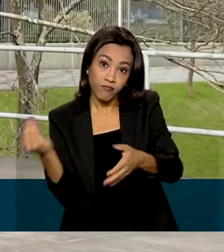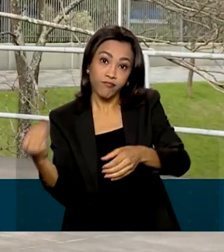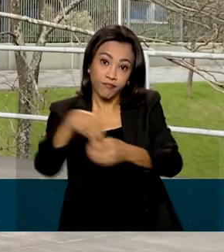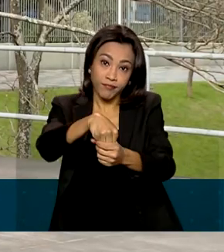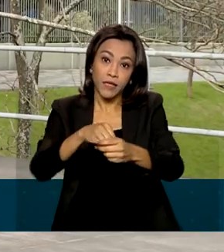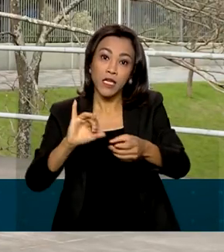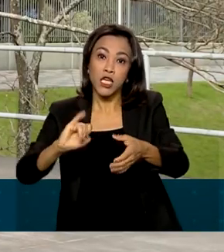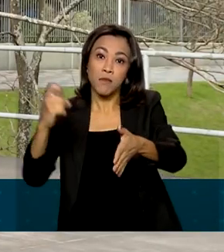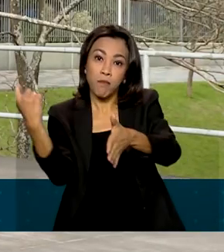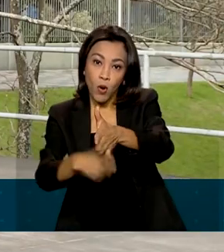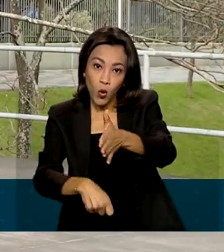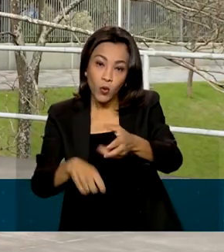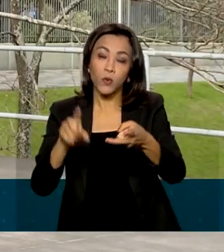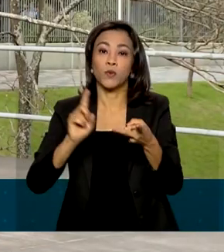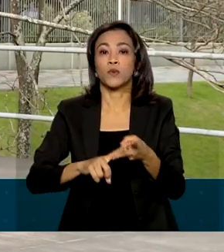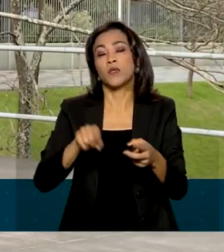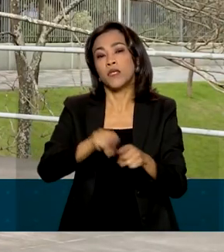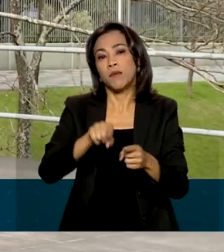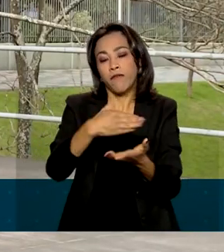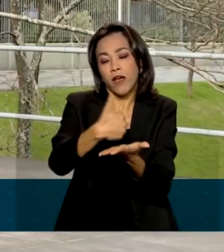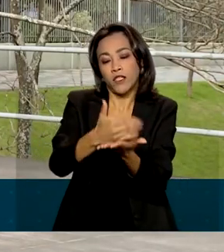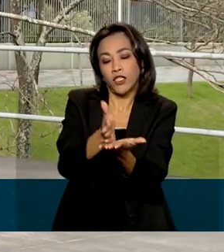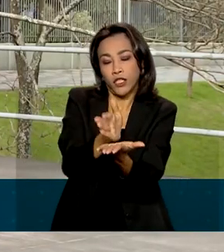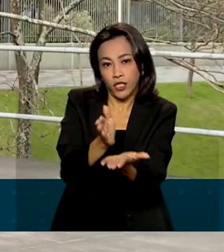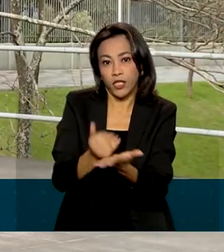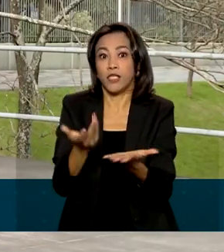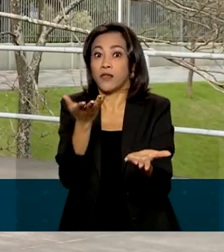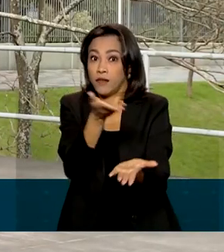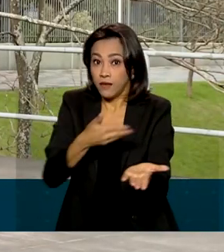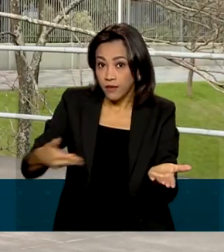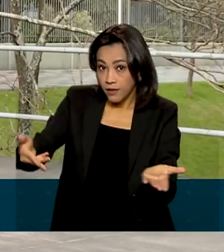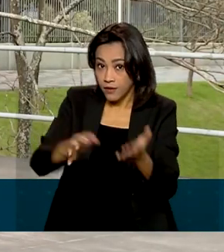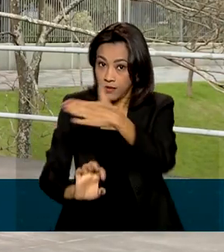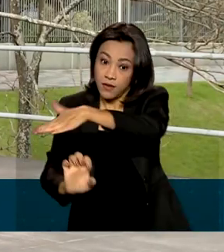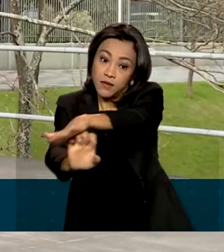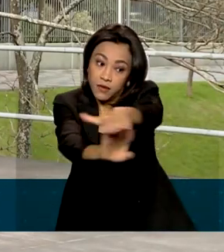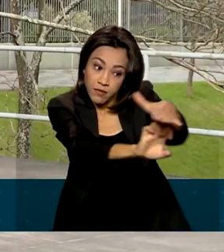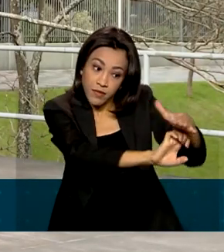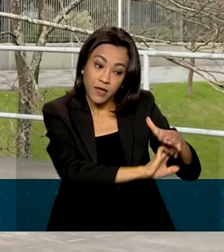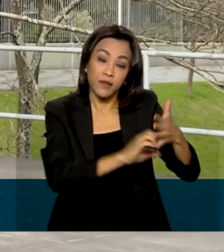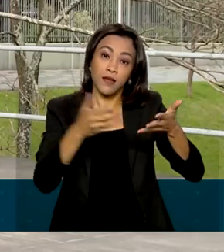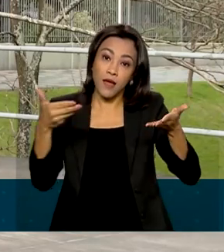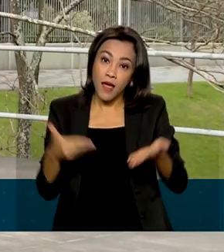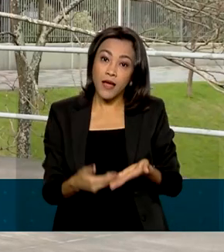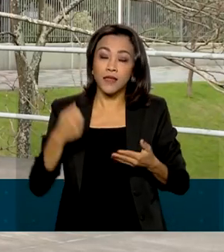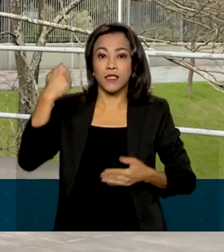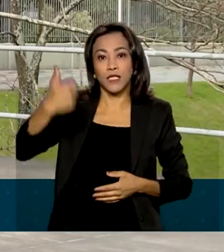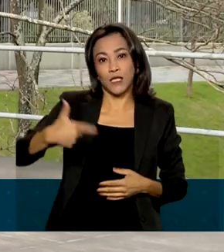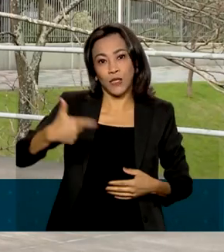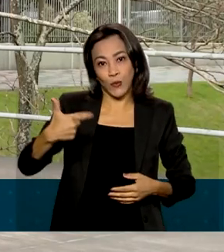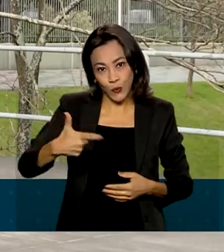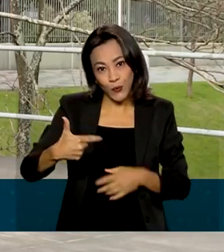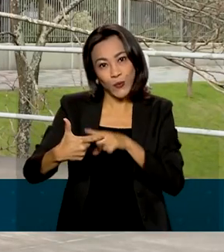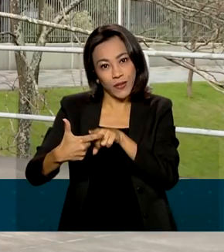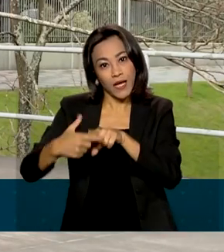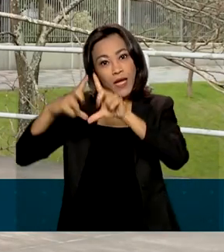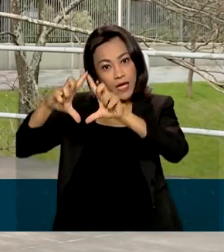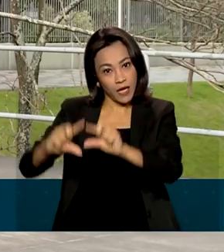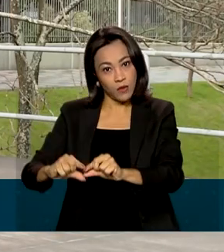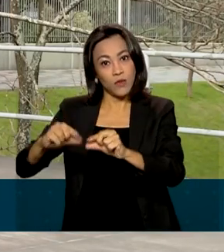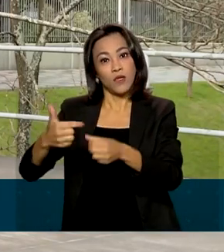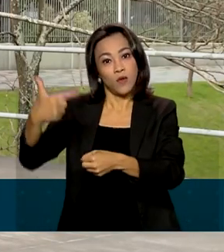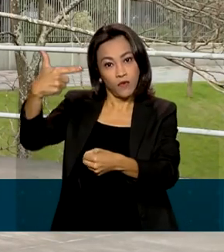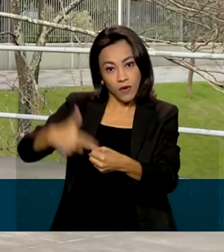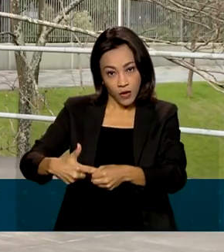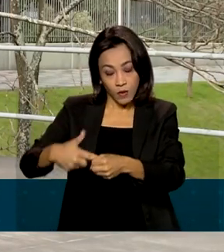e também as fatias das distribuidoras e dos revendedores. Essa é a segunda redução do preço da gasolina praticado